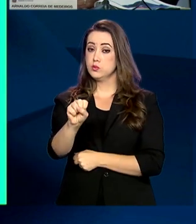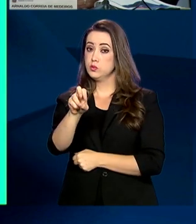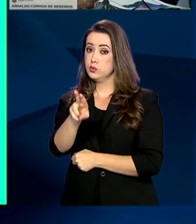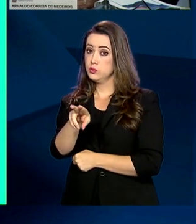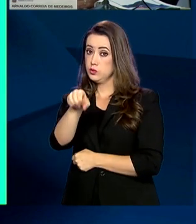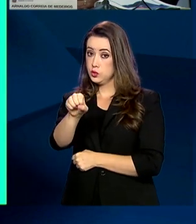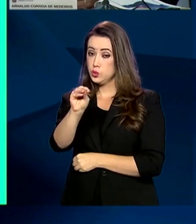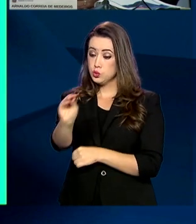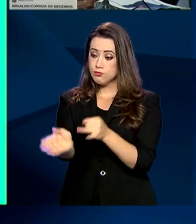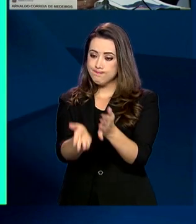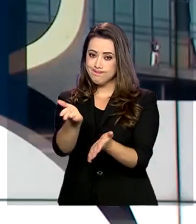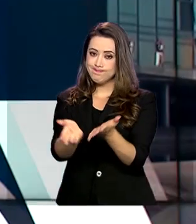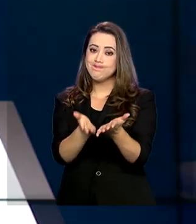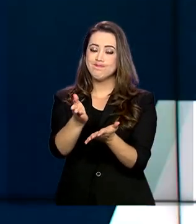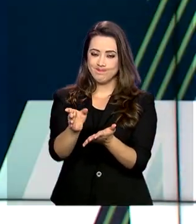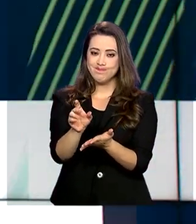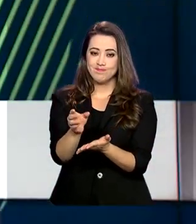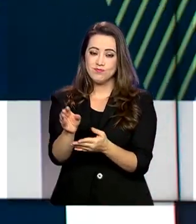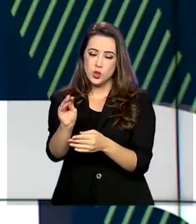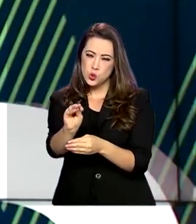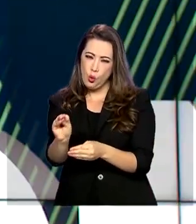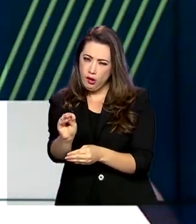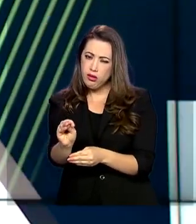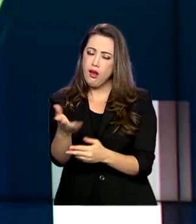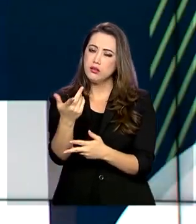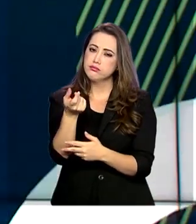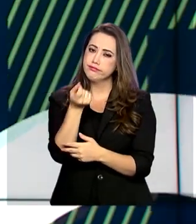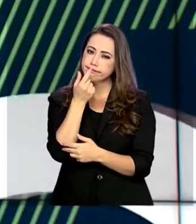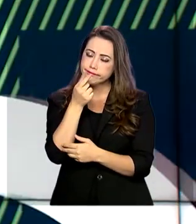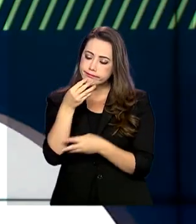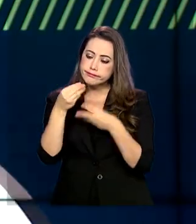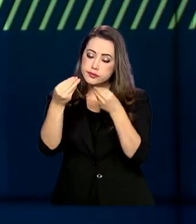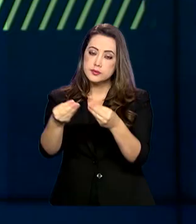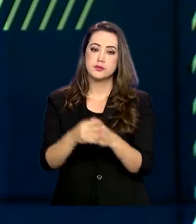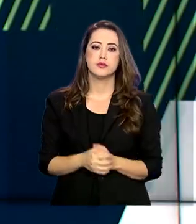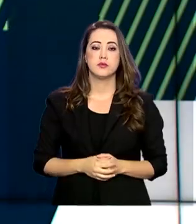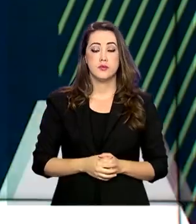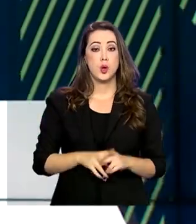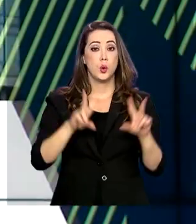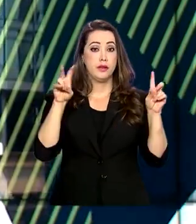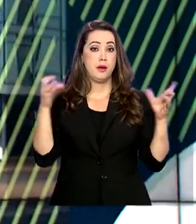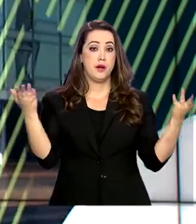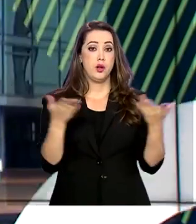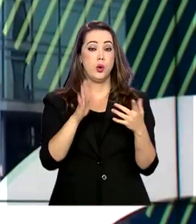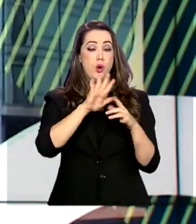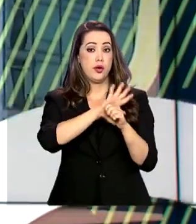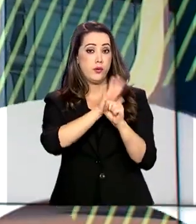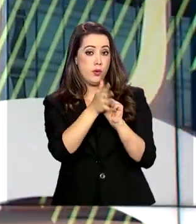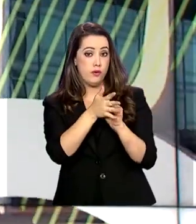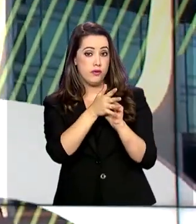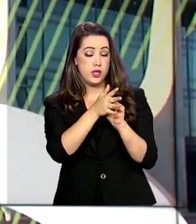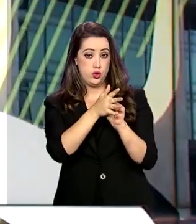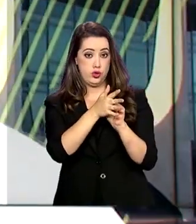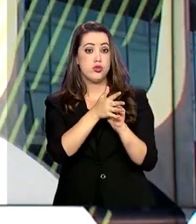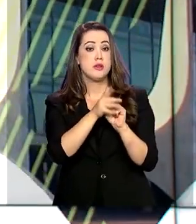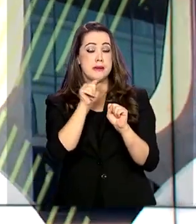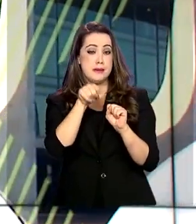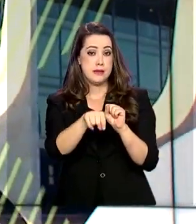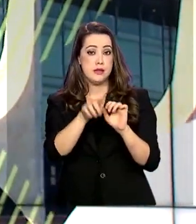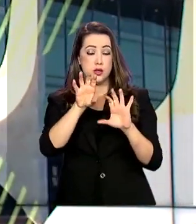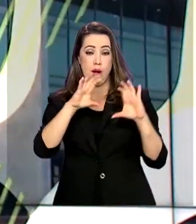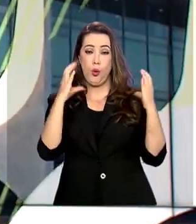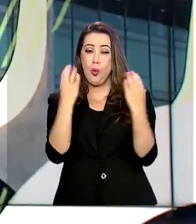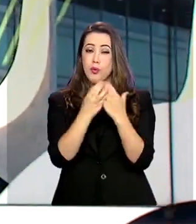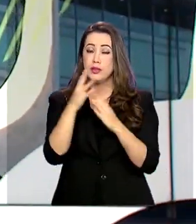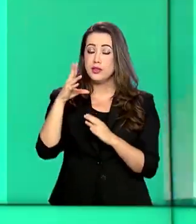tratamento para a hepatite C. O assunto agora é o combate à Covid-19 na população indígena. O Ministério da Saúde investiu